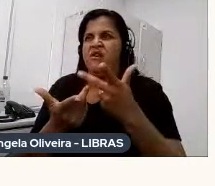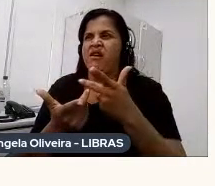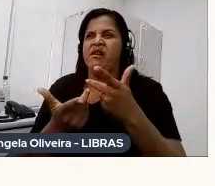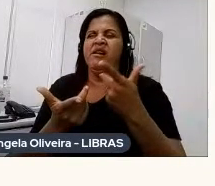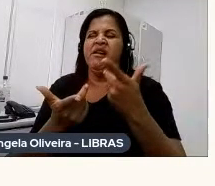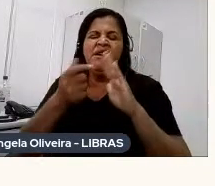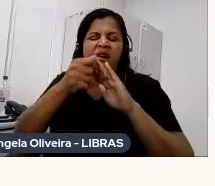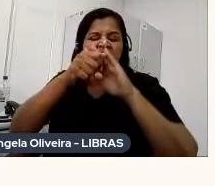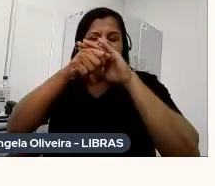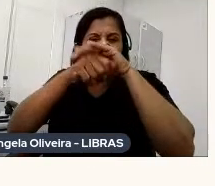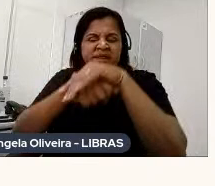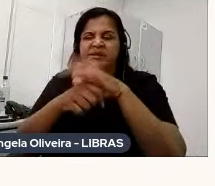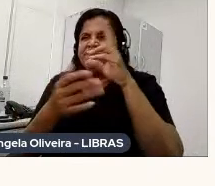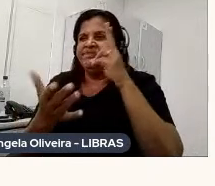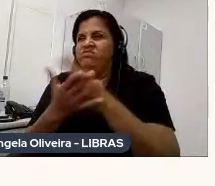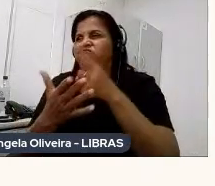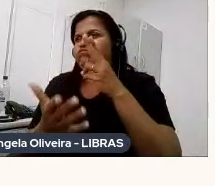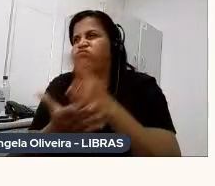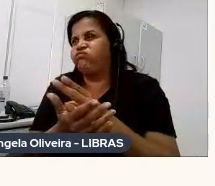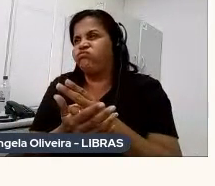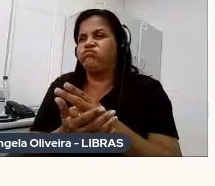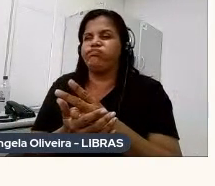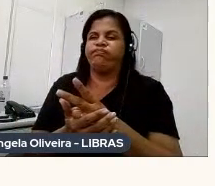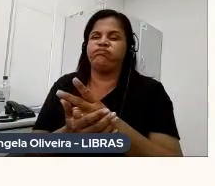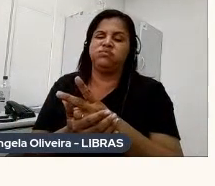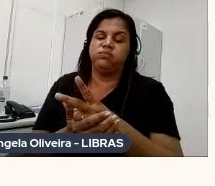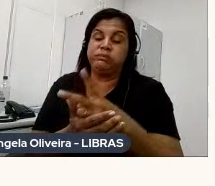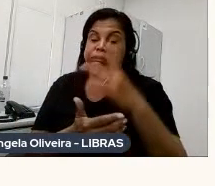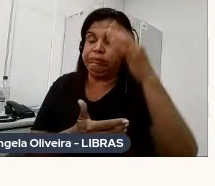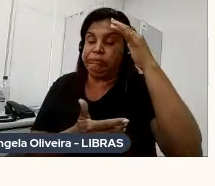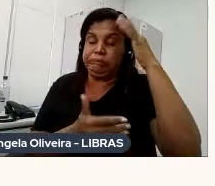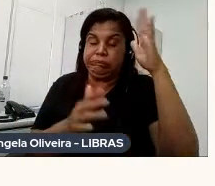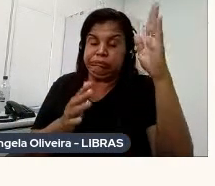de ressaca, aquela coisa toda que muita gente se identificava.